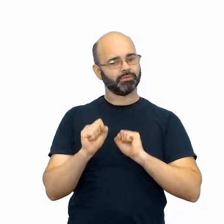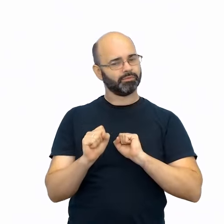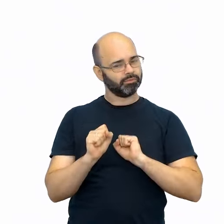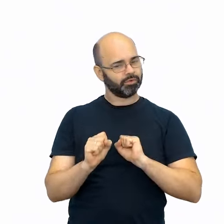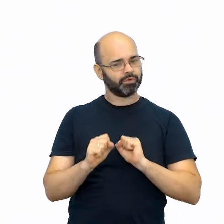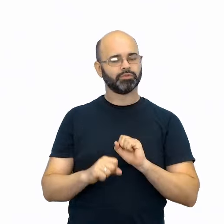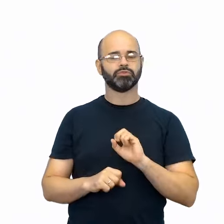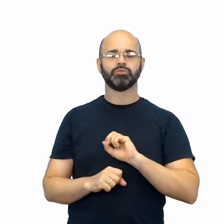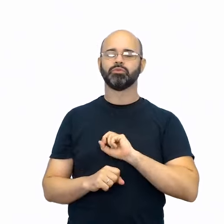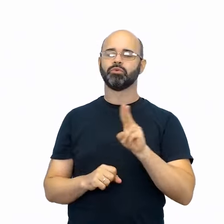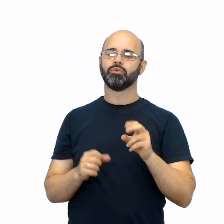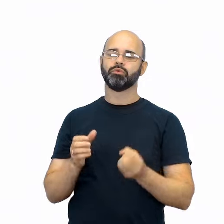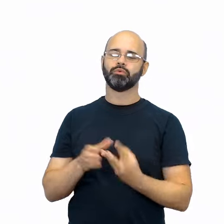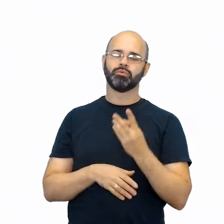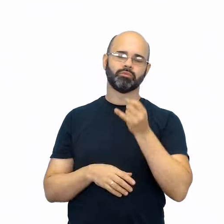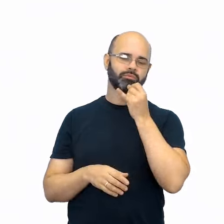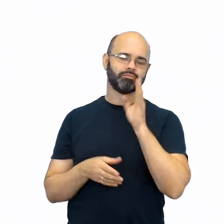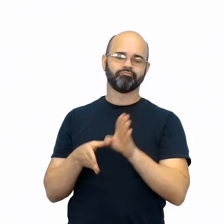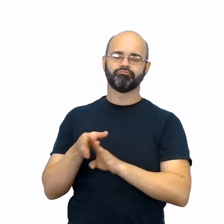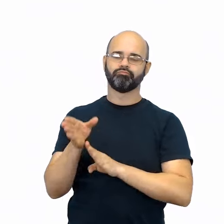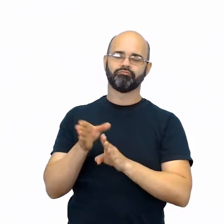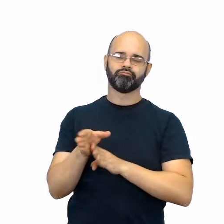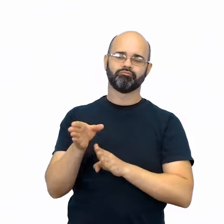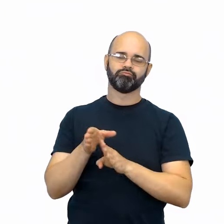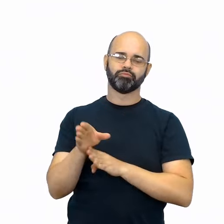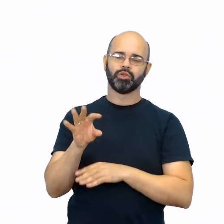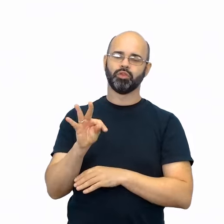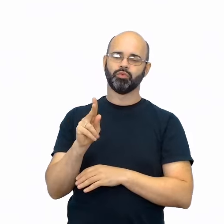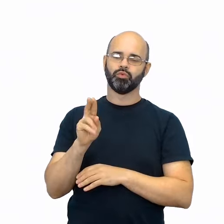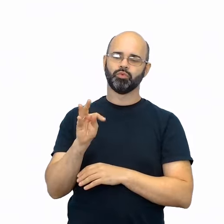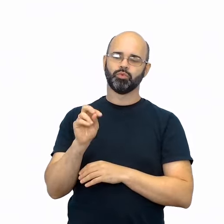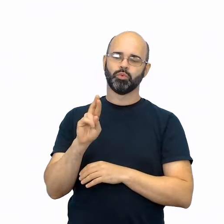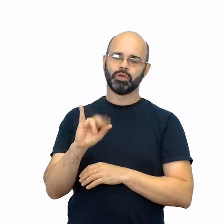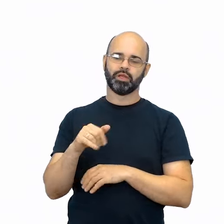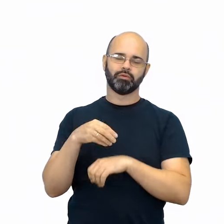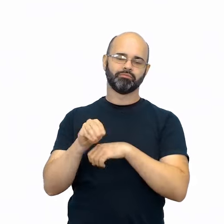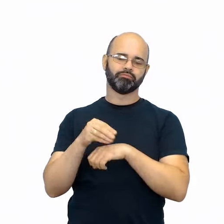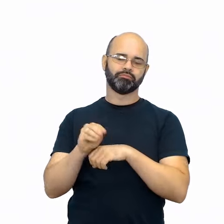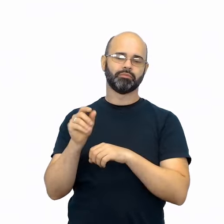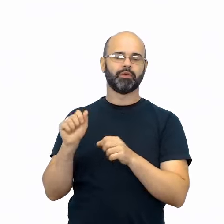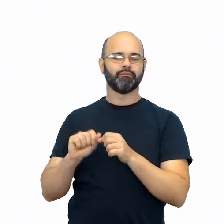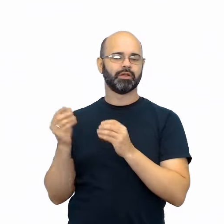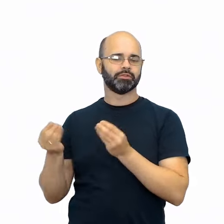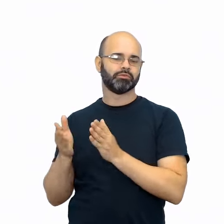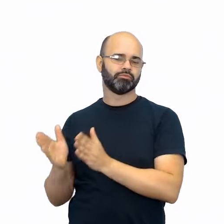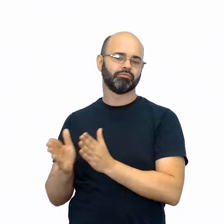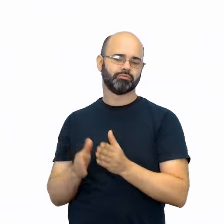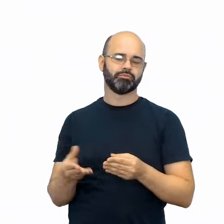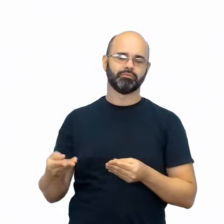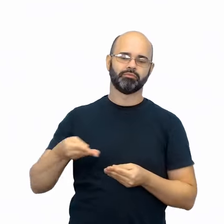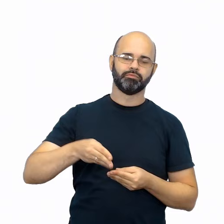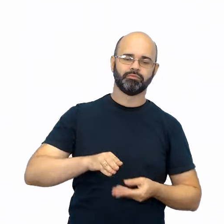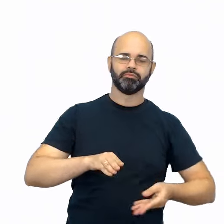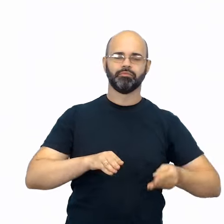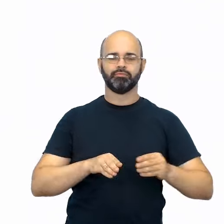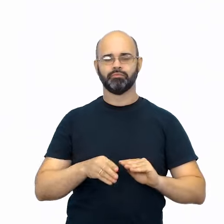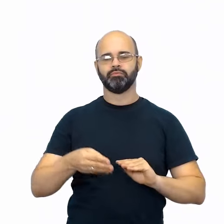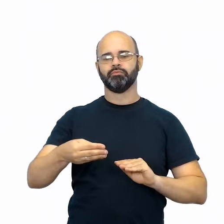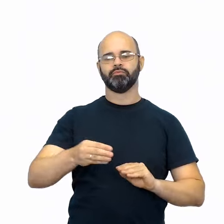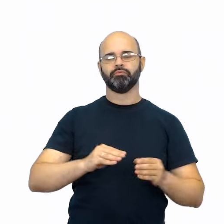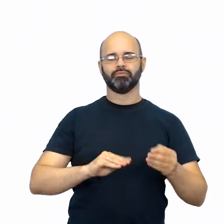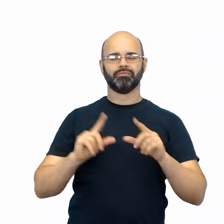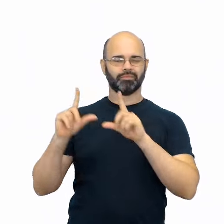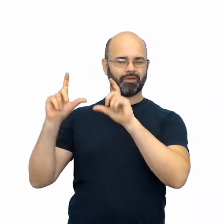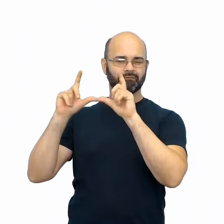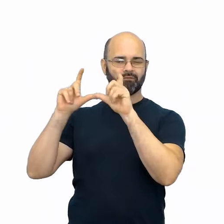ou produzir um tutorial em vídeo, demonstrando o passo a passo da dobradura com imagens em